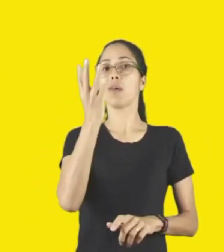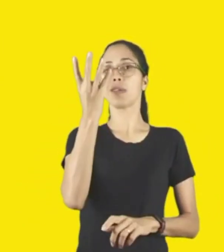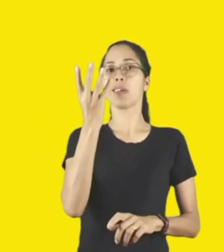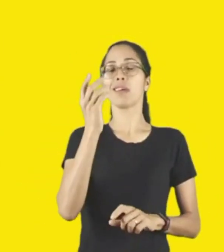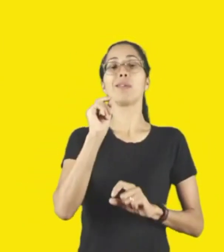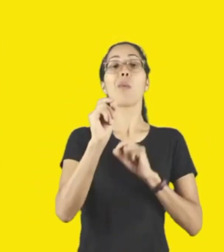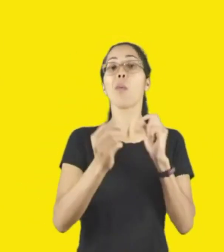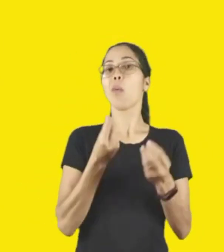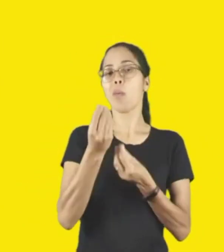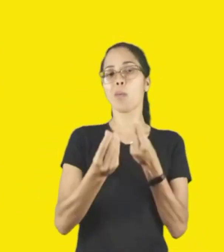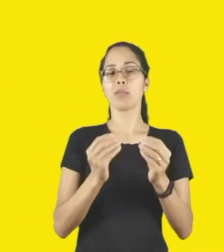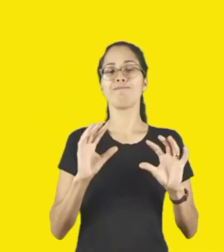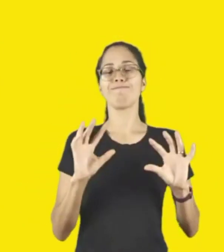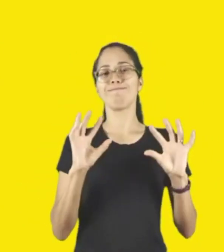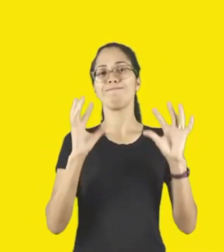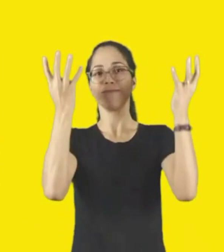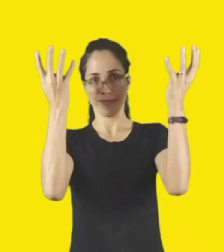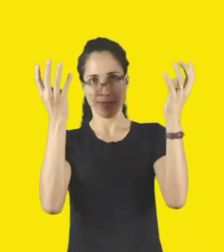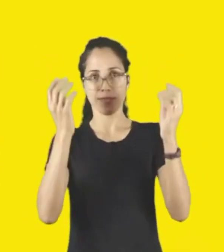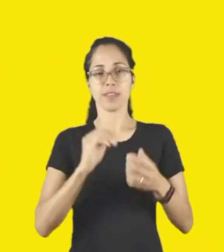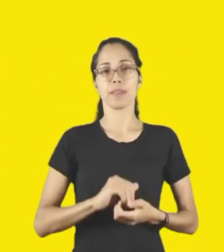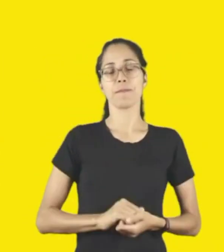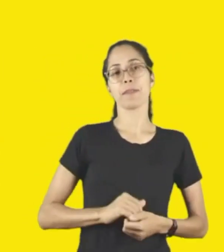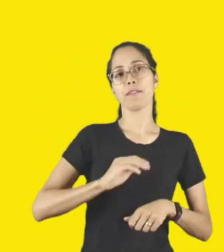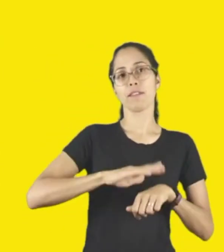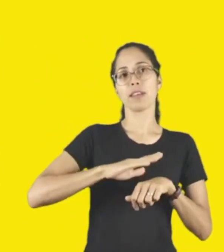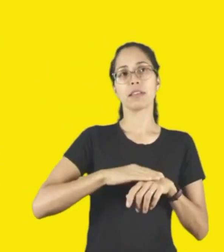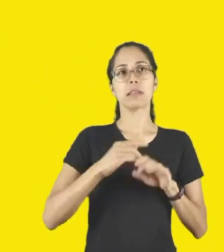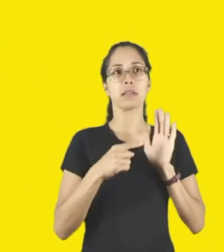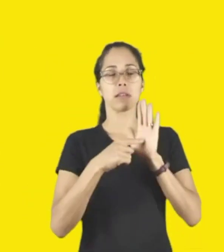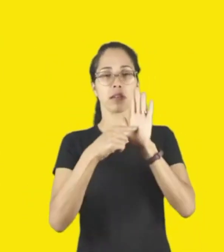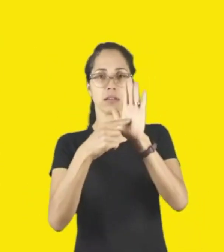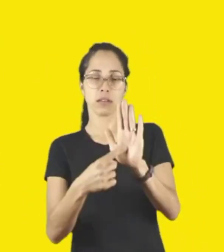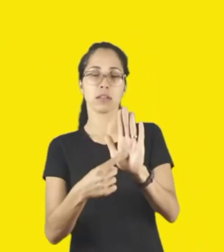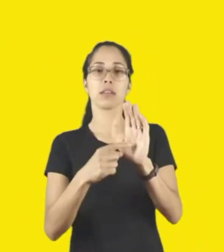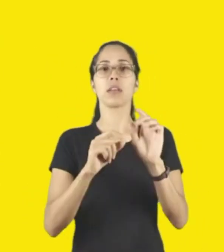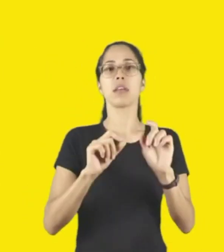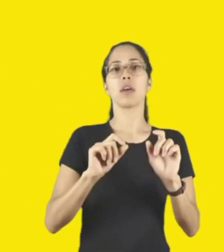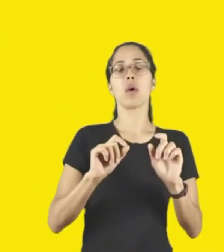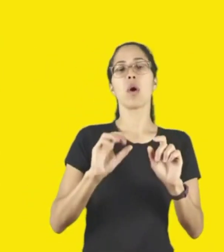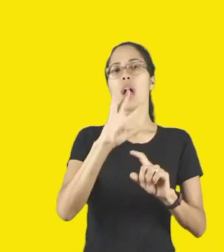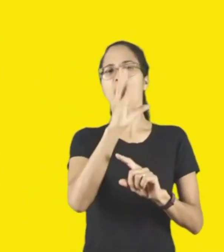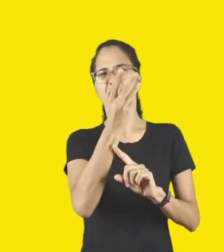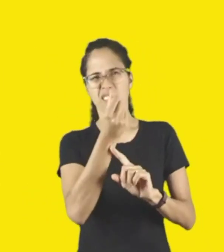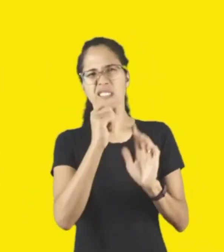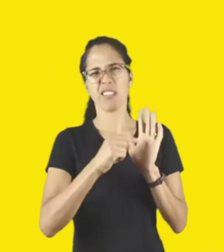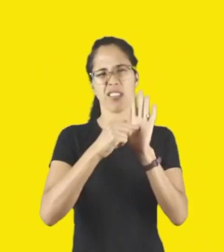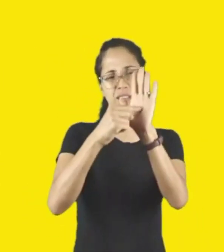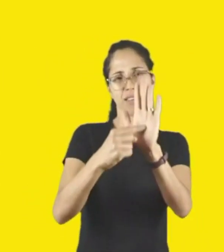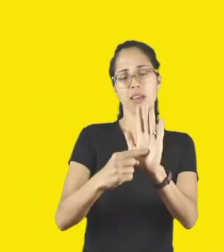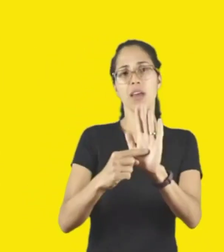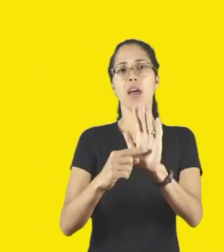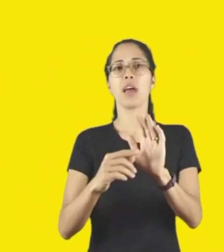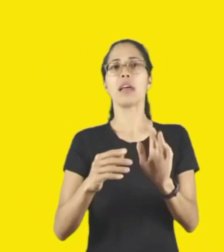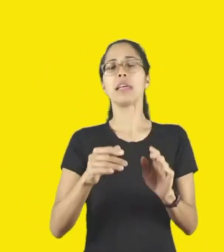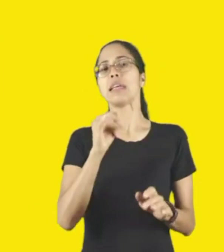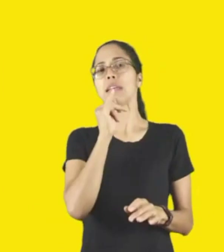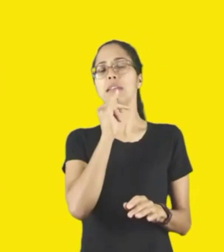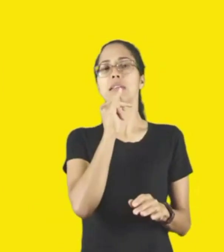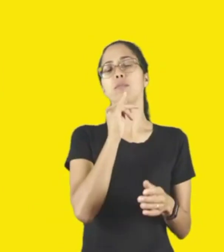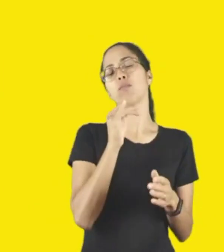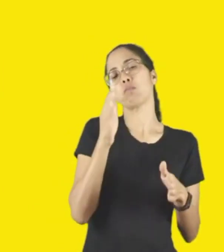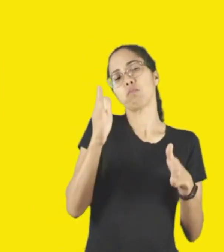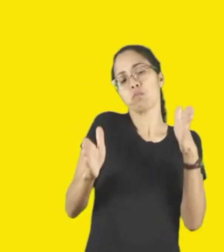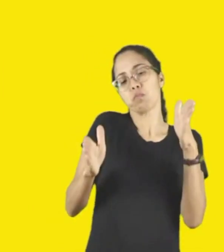Nesse caso, a realização de uma apresentação, de uma intervenção artística, altera por um período determinado as